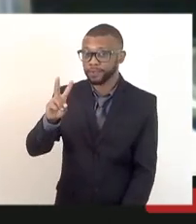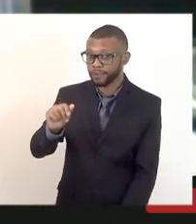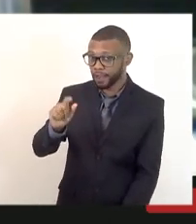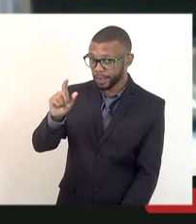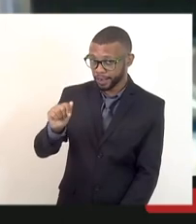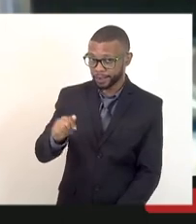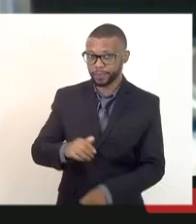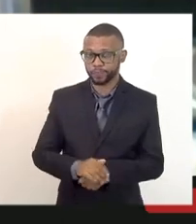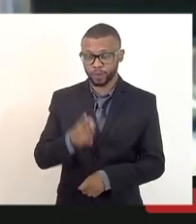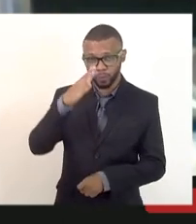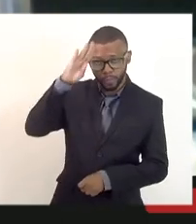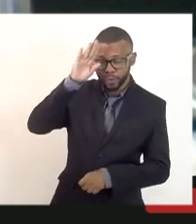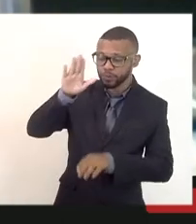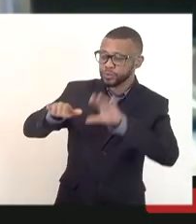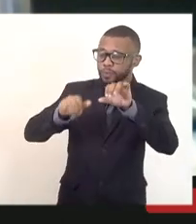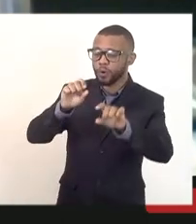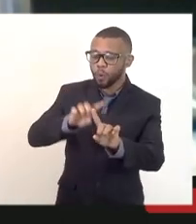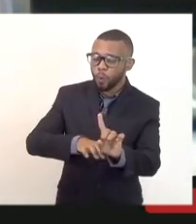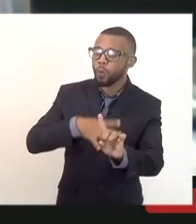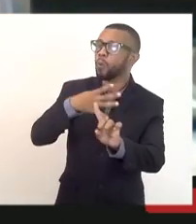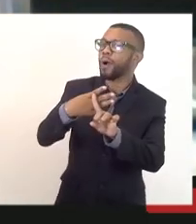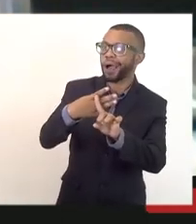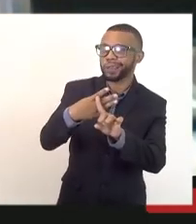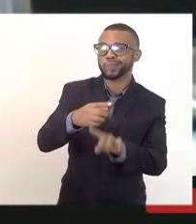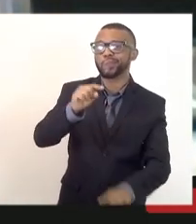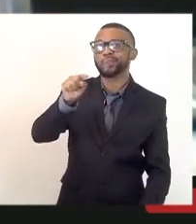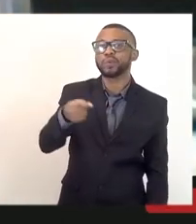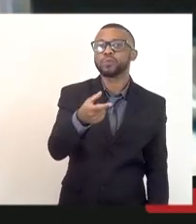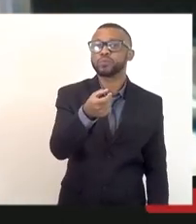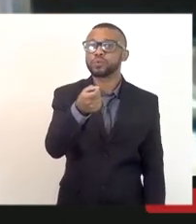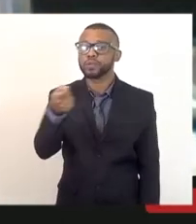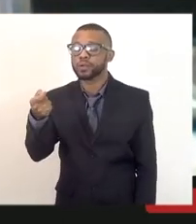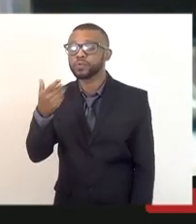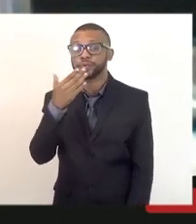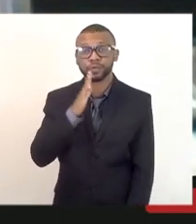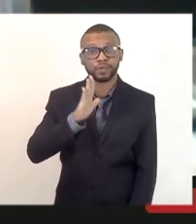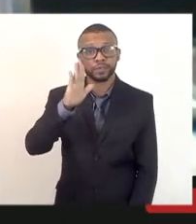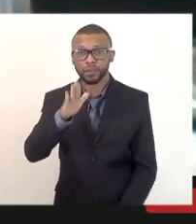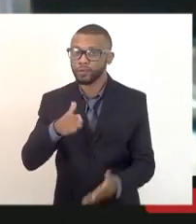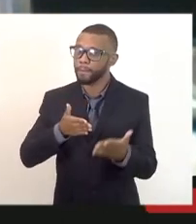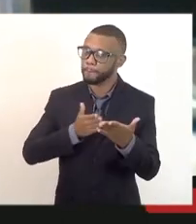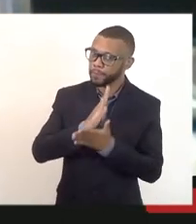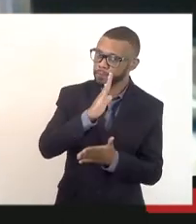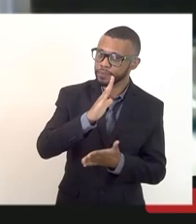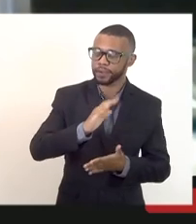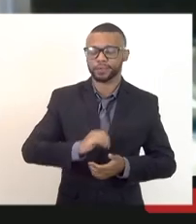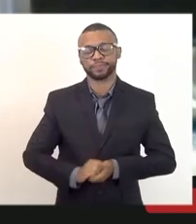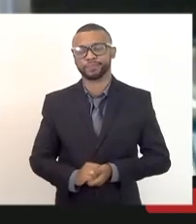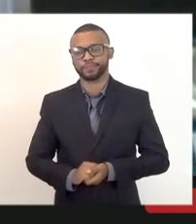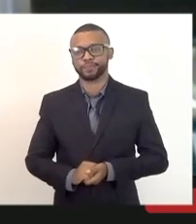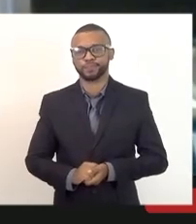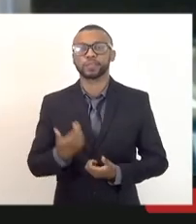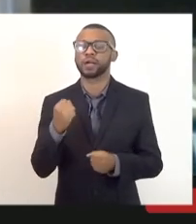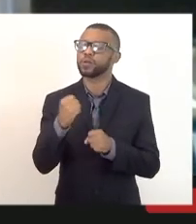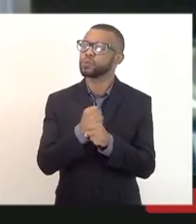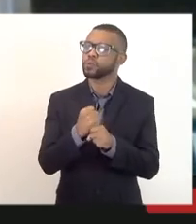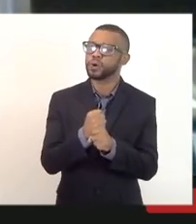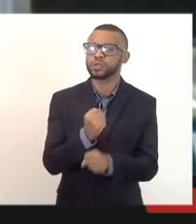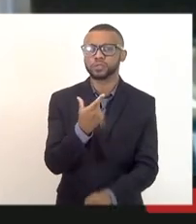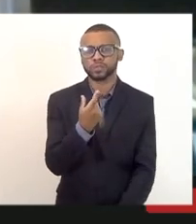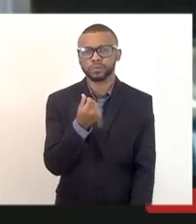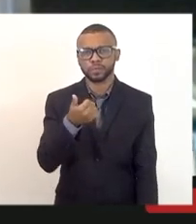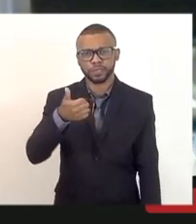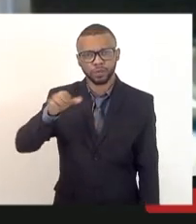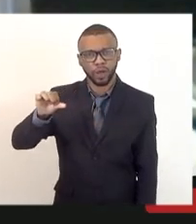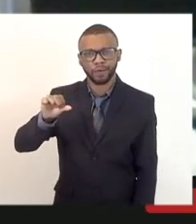vezes o número de vagas, ou seja, 1.200 candidatos aprovados. Em 2019, chamamos